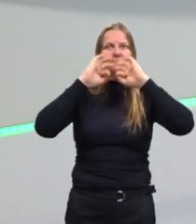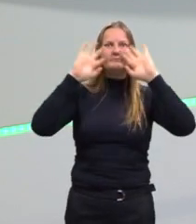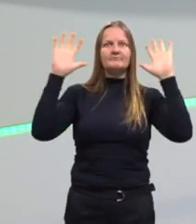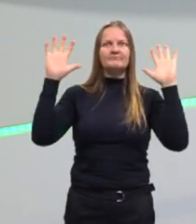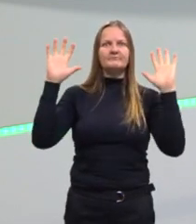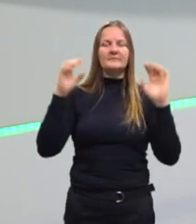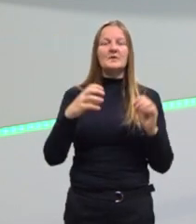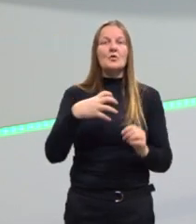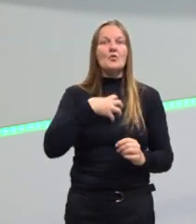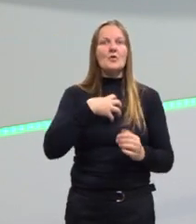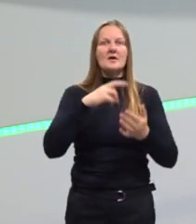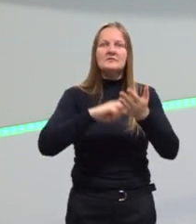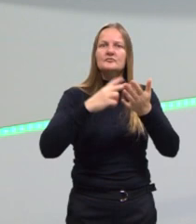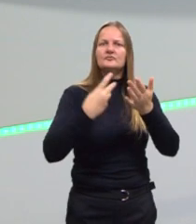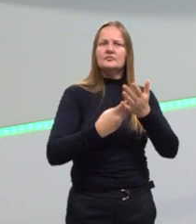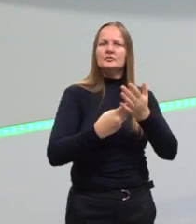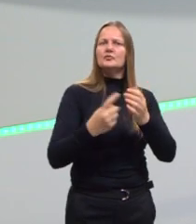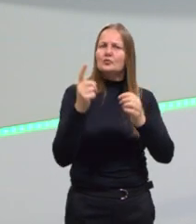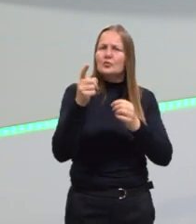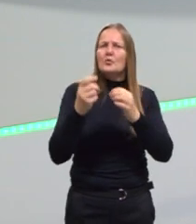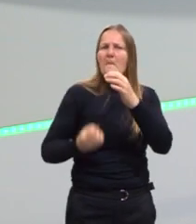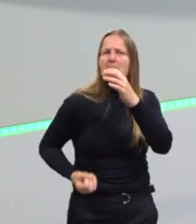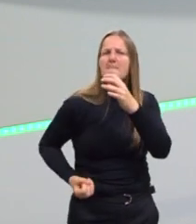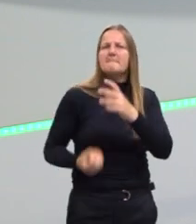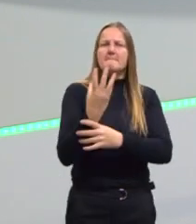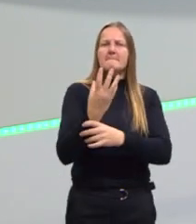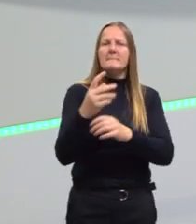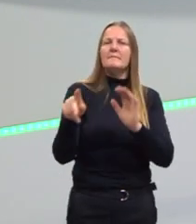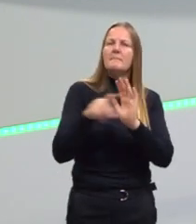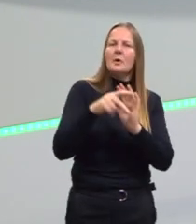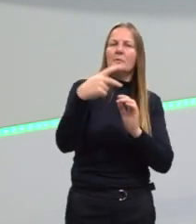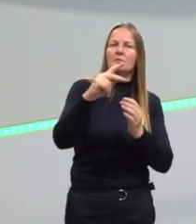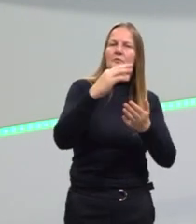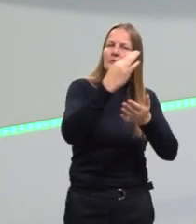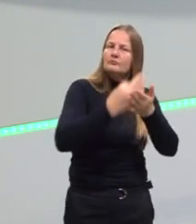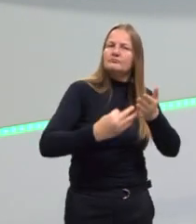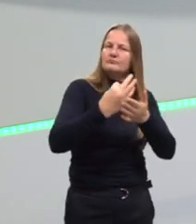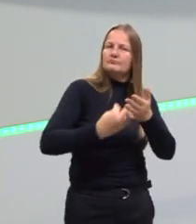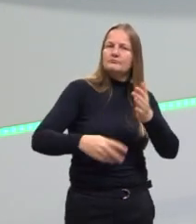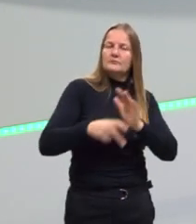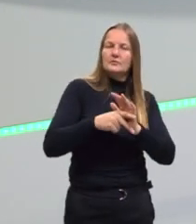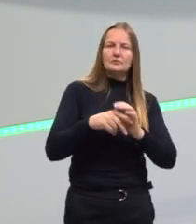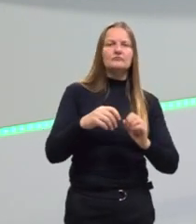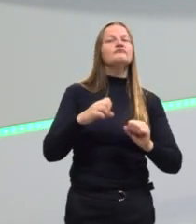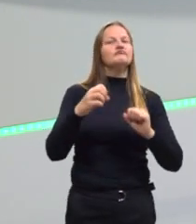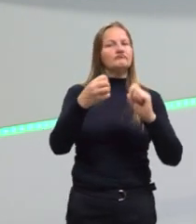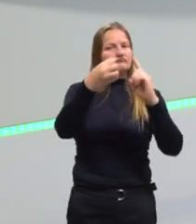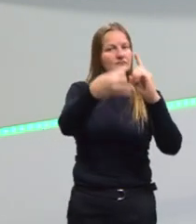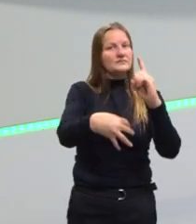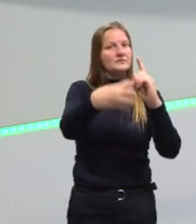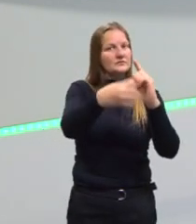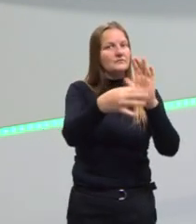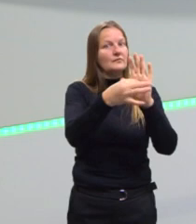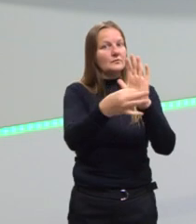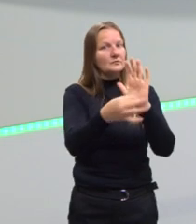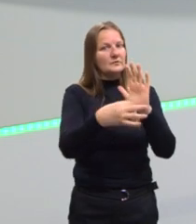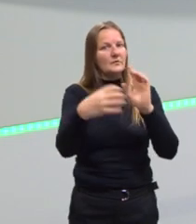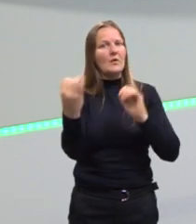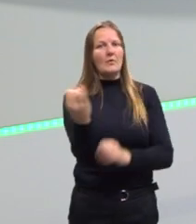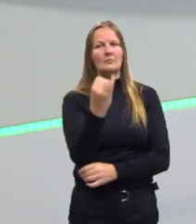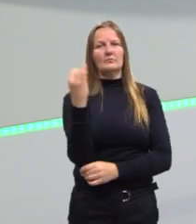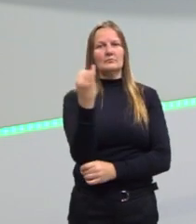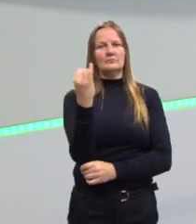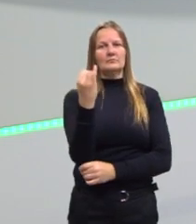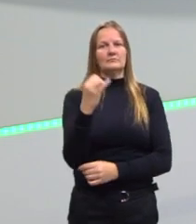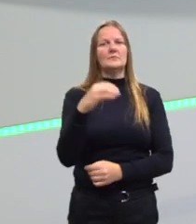interpretar e produzir o teu texto de maneira crítica e reflexiva a partir daquilo que tu interpretou e que tu